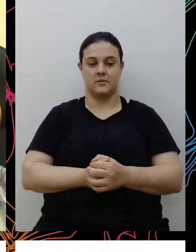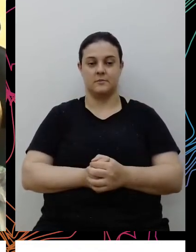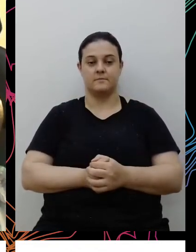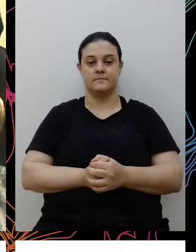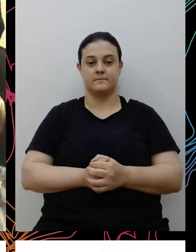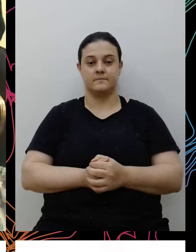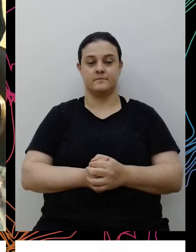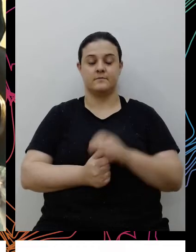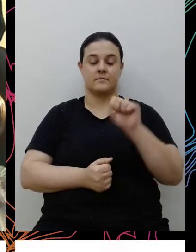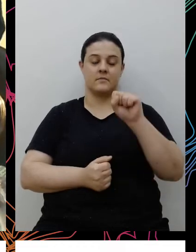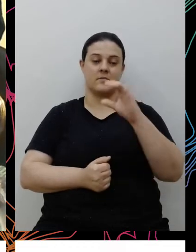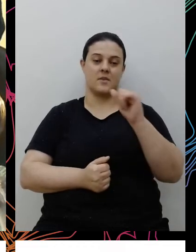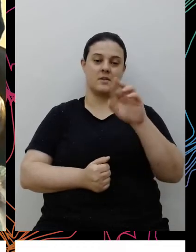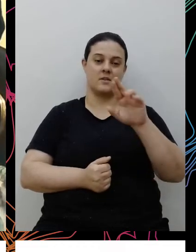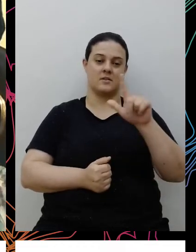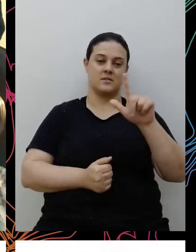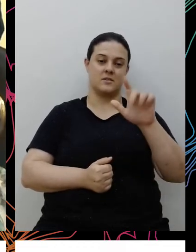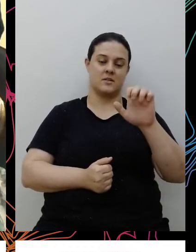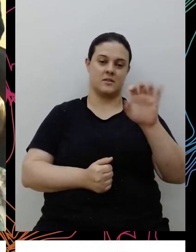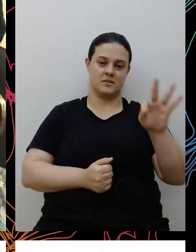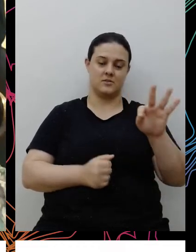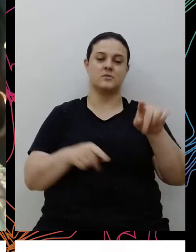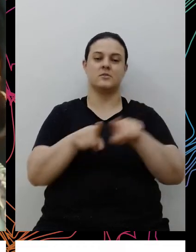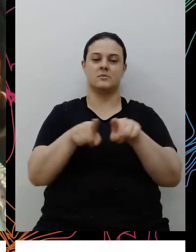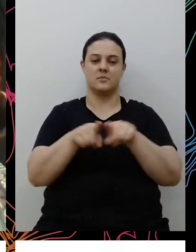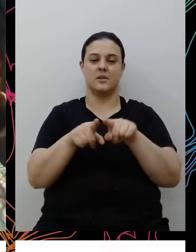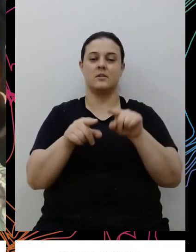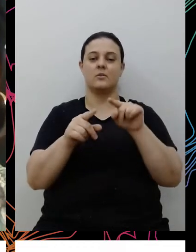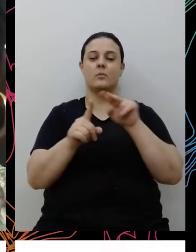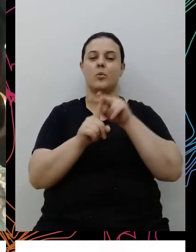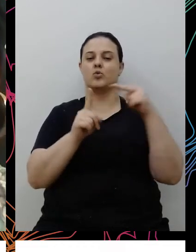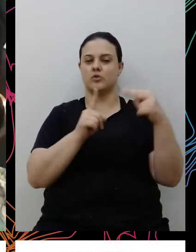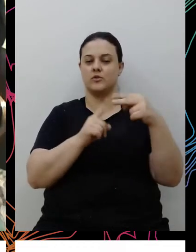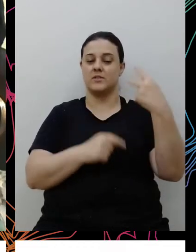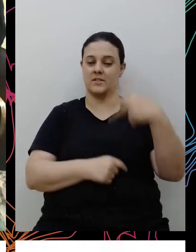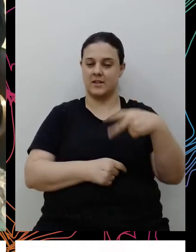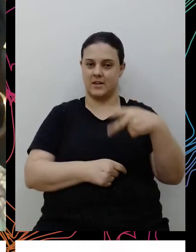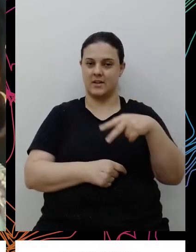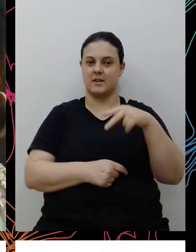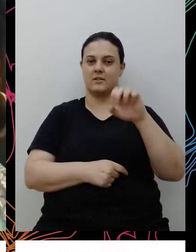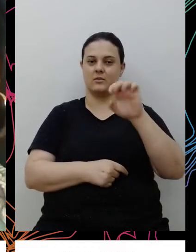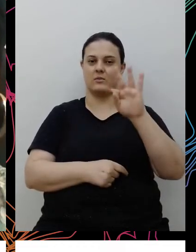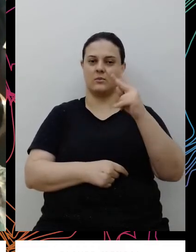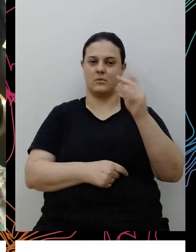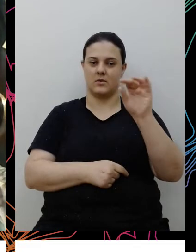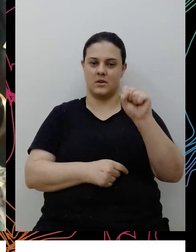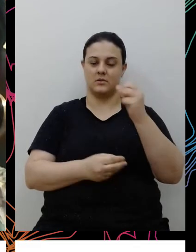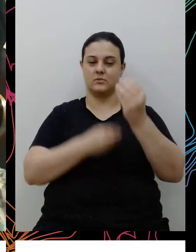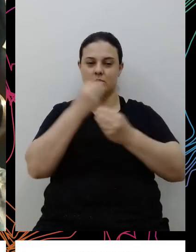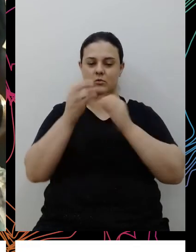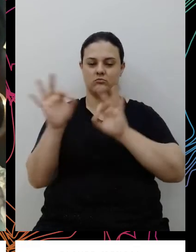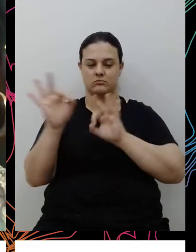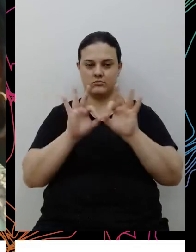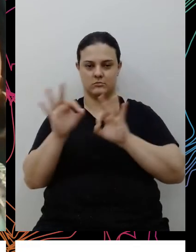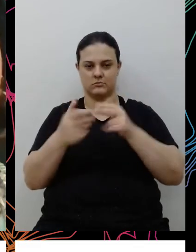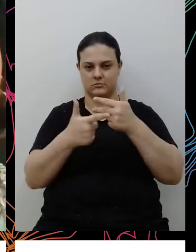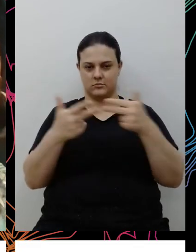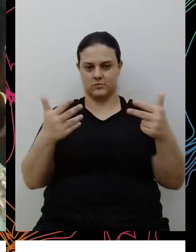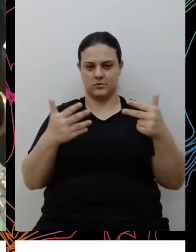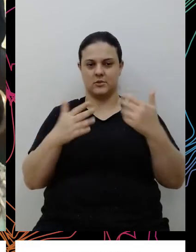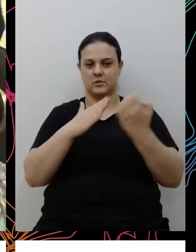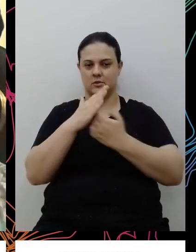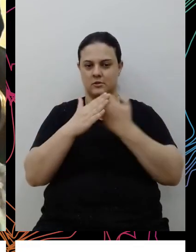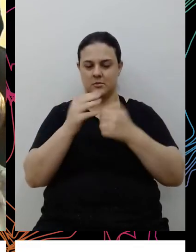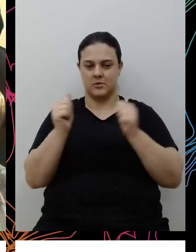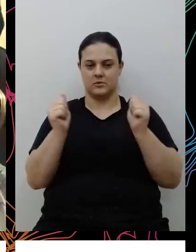a Scarlett também compartilhar com a gente do ponto de vista do Ethos como que está sendo, né, construir seu aprendizado com várias empresas,